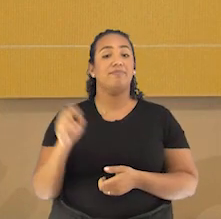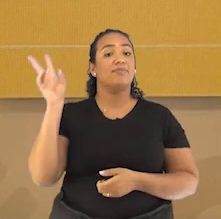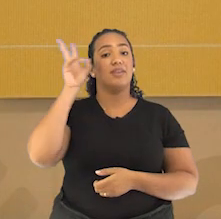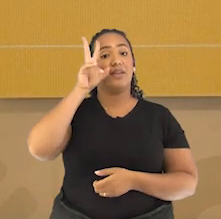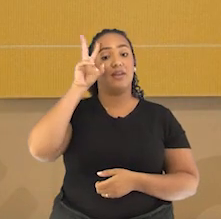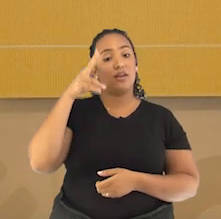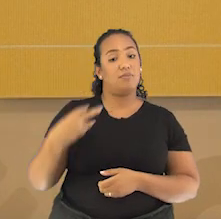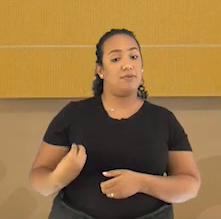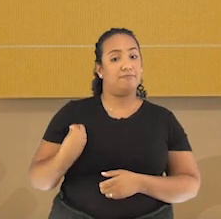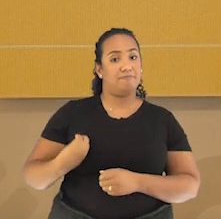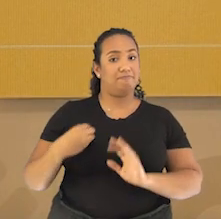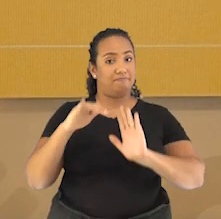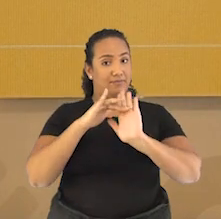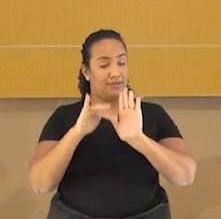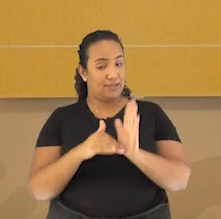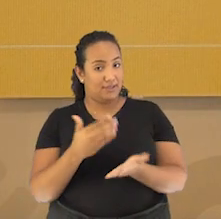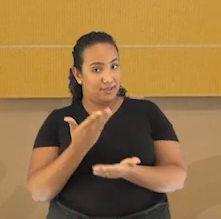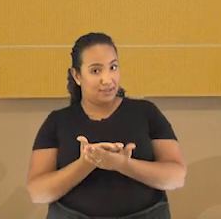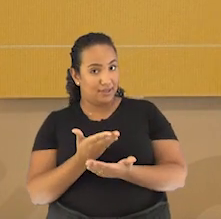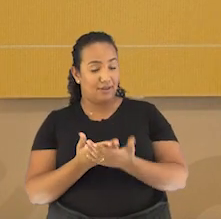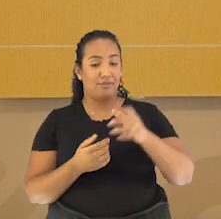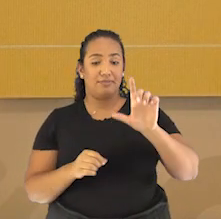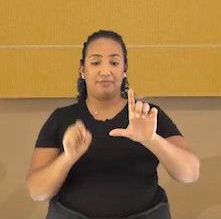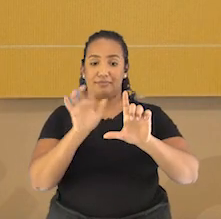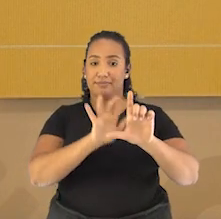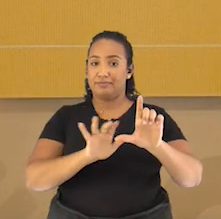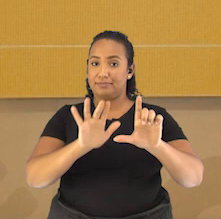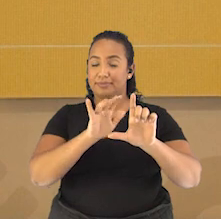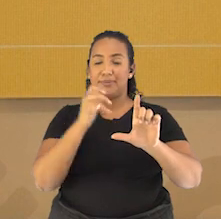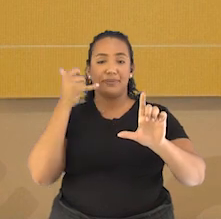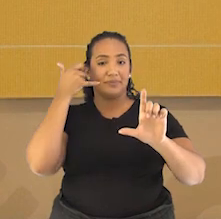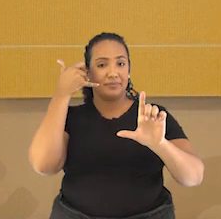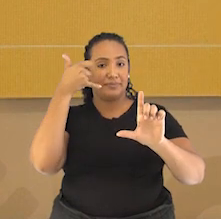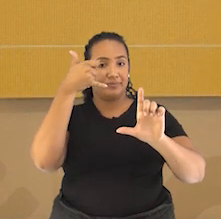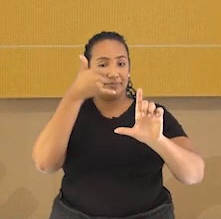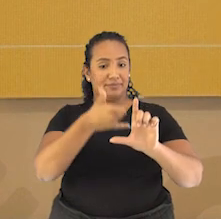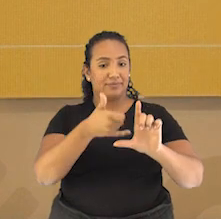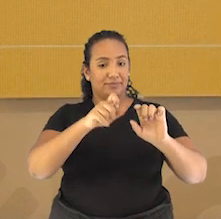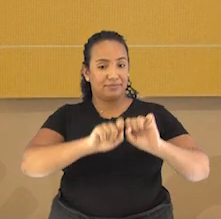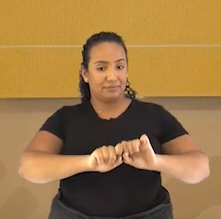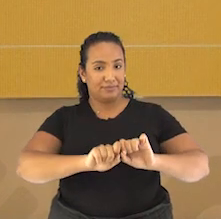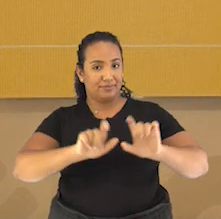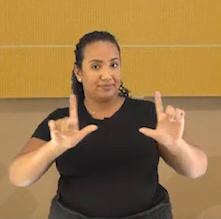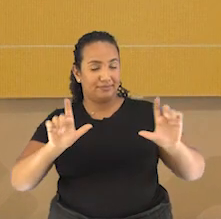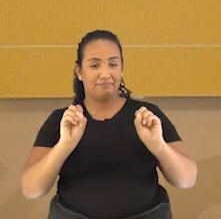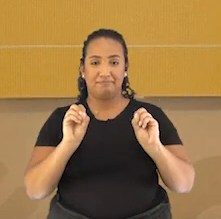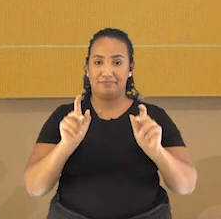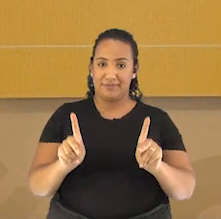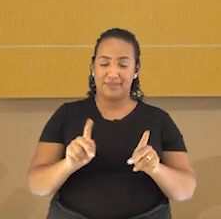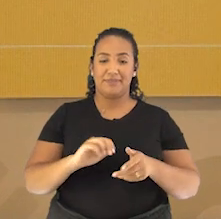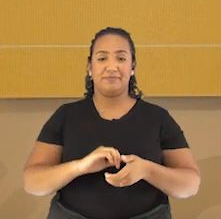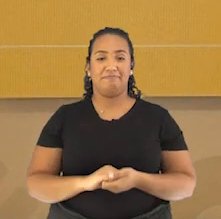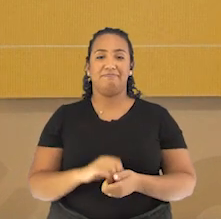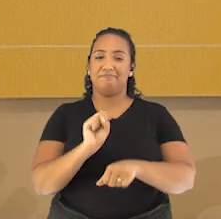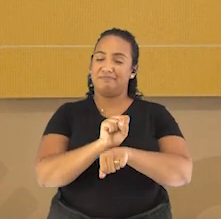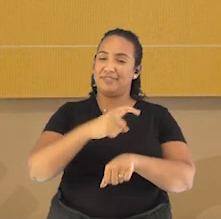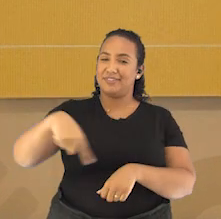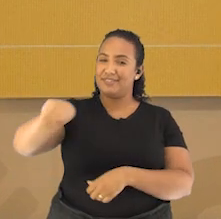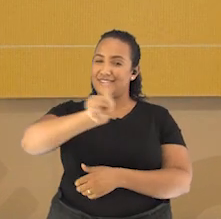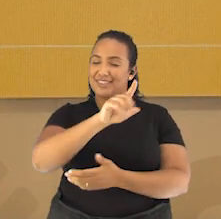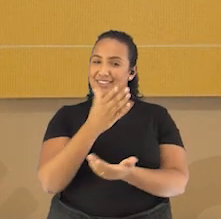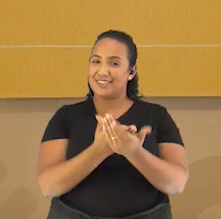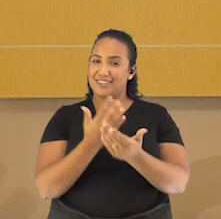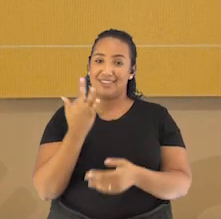Não se esqueçam de marcar a presença em nossa aula, apontando a câmera do celular para o código QR que está na tela, ok?